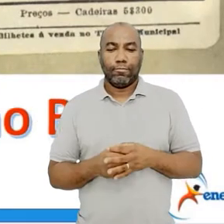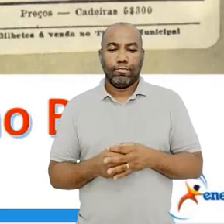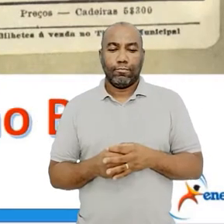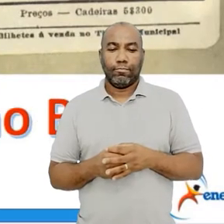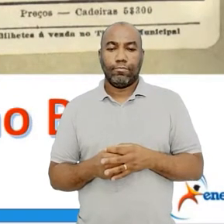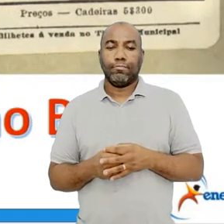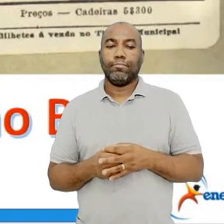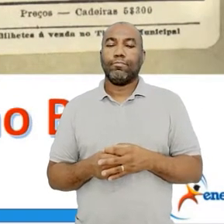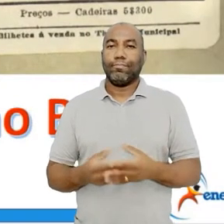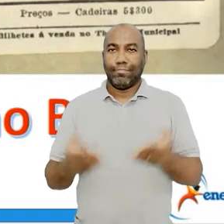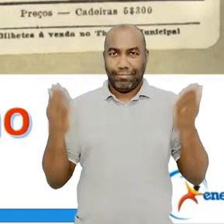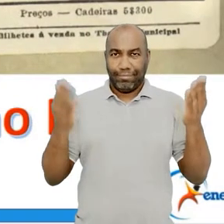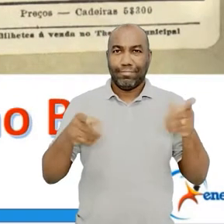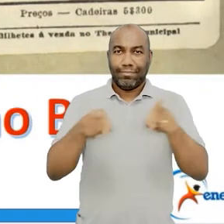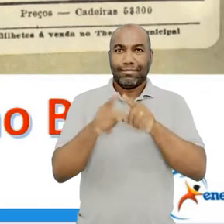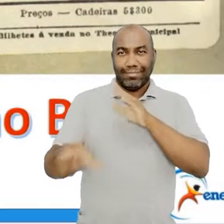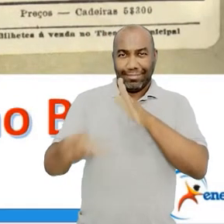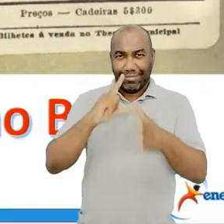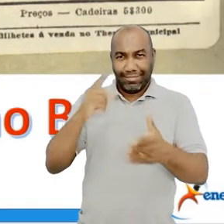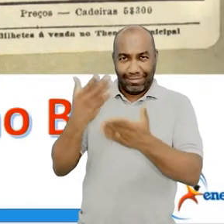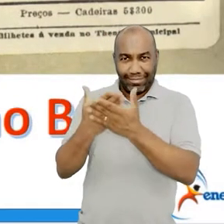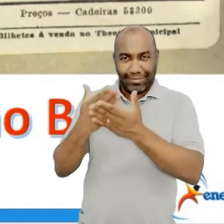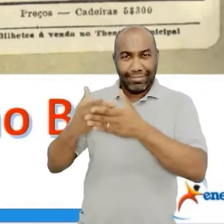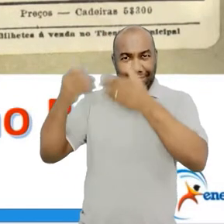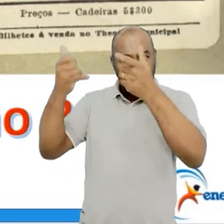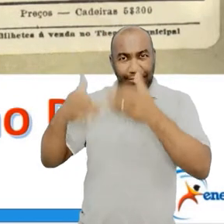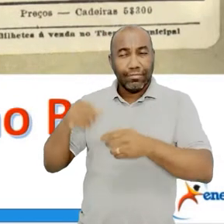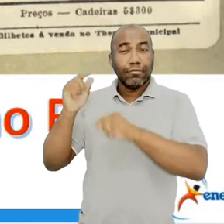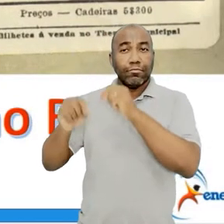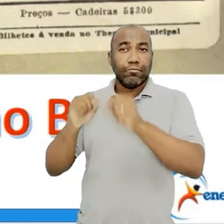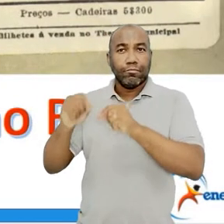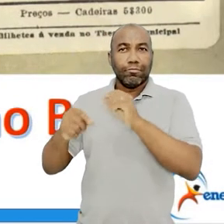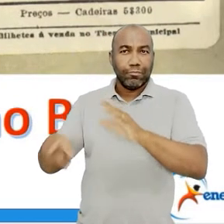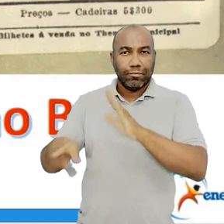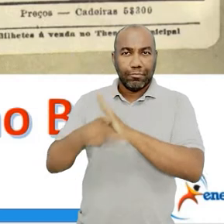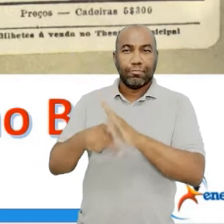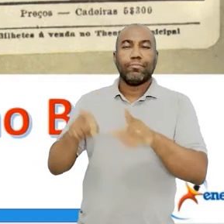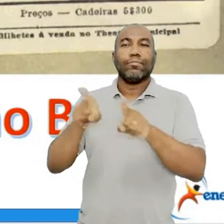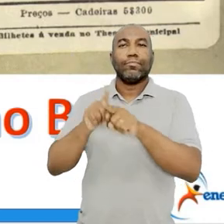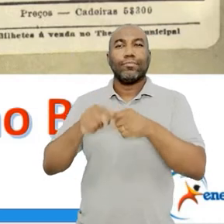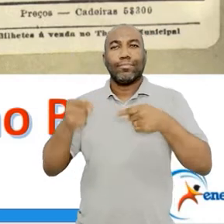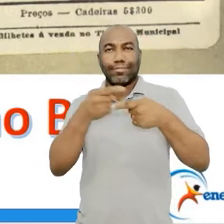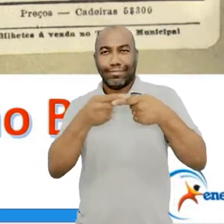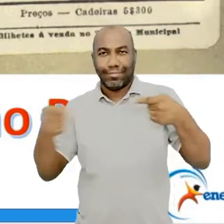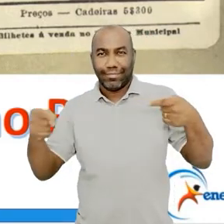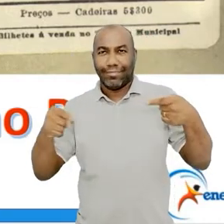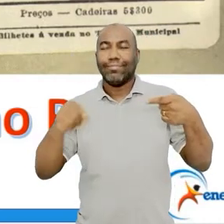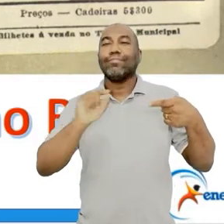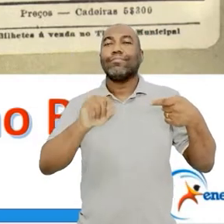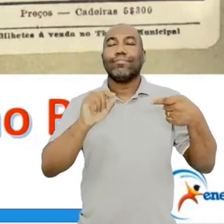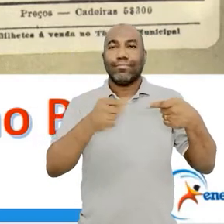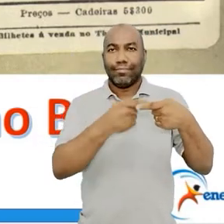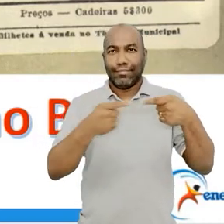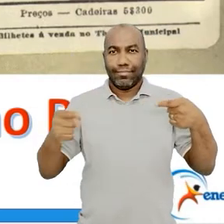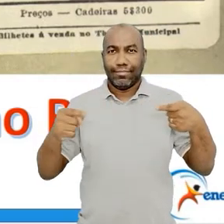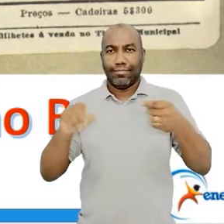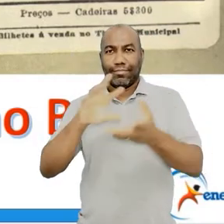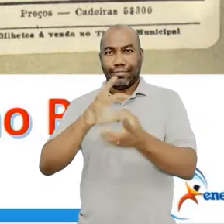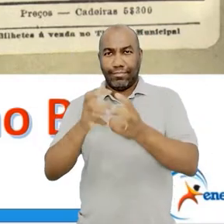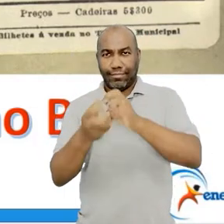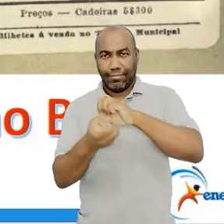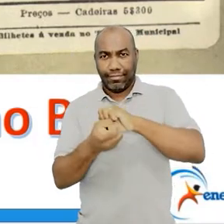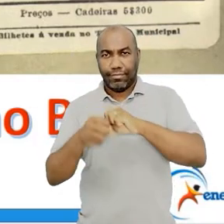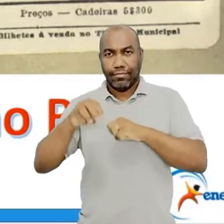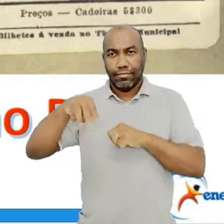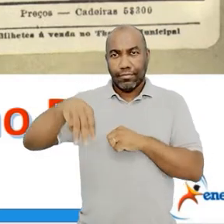Olha só, na aula anterior eu falei com vocês sobre a Semana da Arte Moderna e como